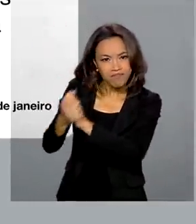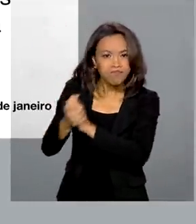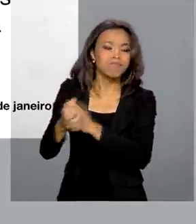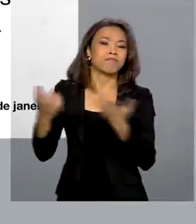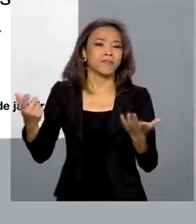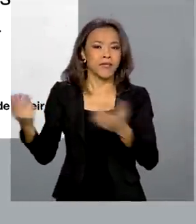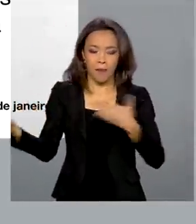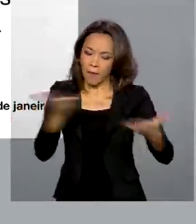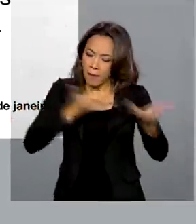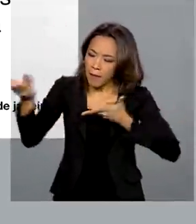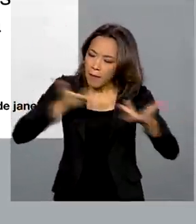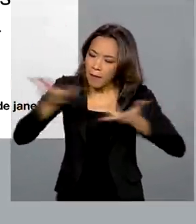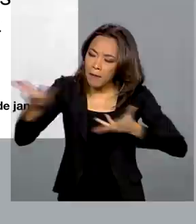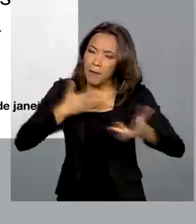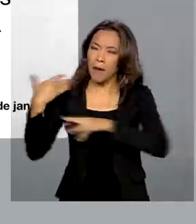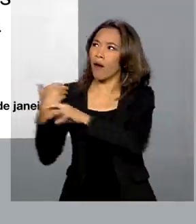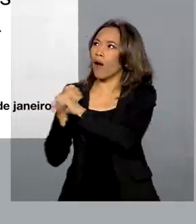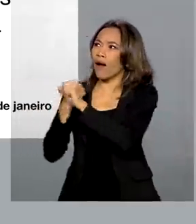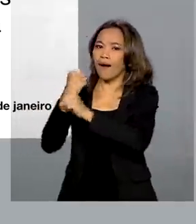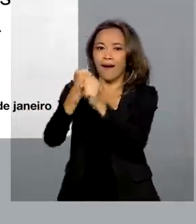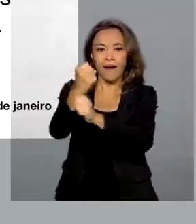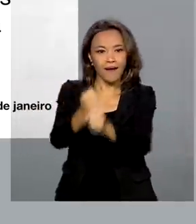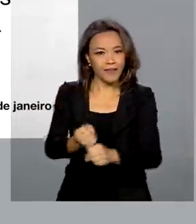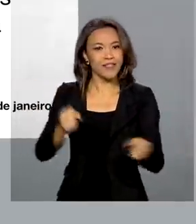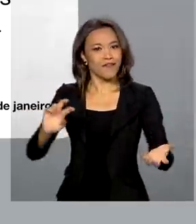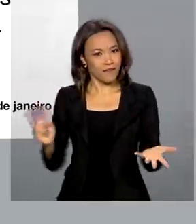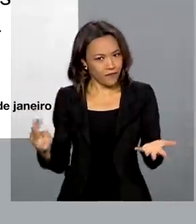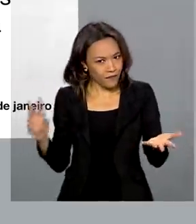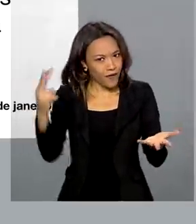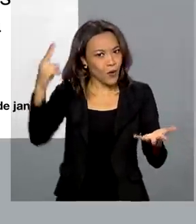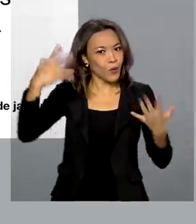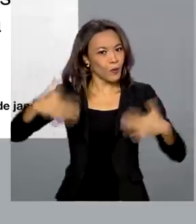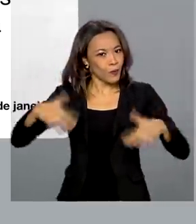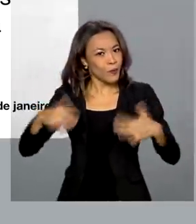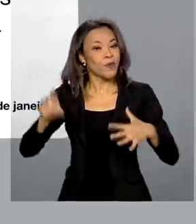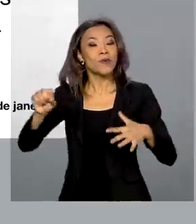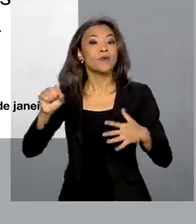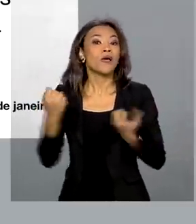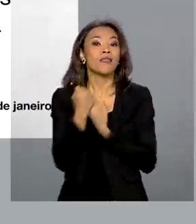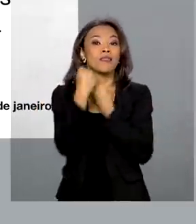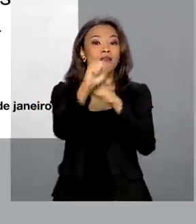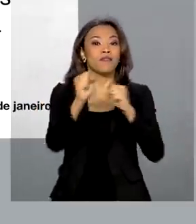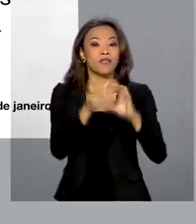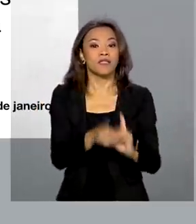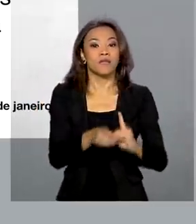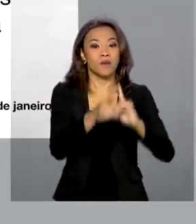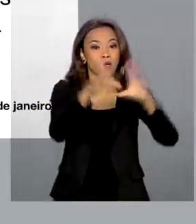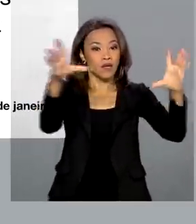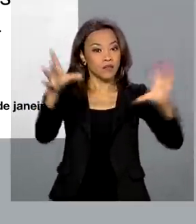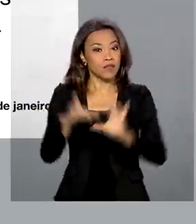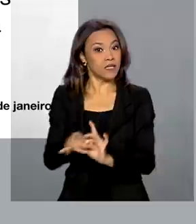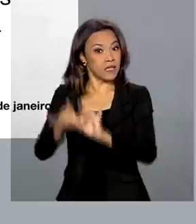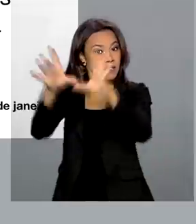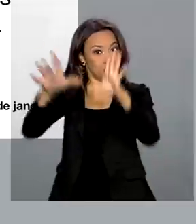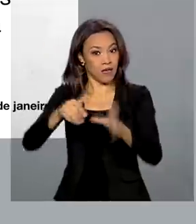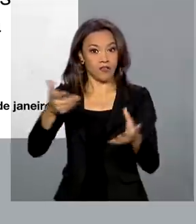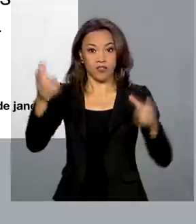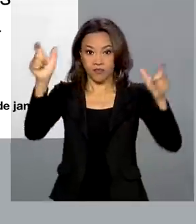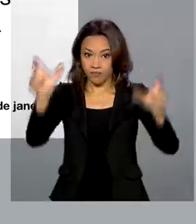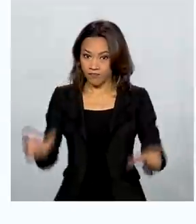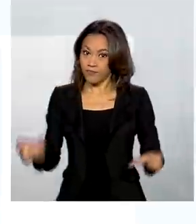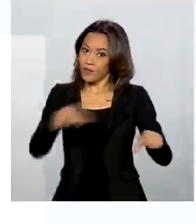dois países é longa, sólida e baseada em valores elevados, como a defesa da democracia e das liberdades individuais.